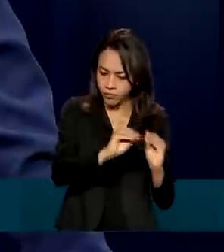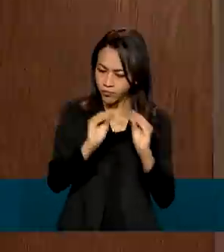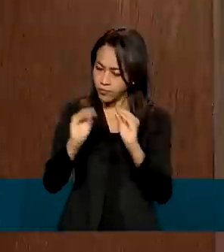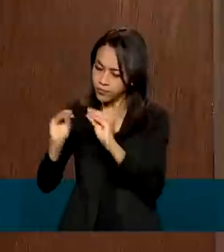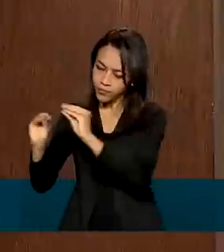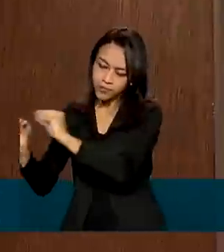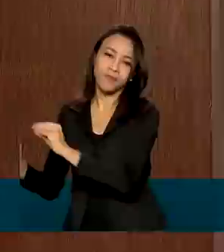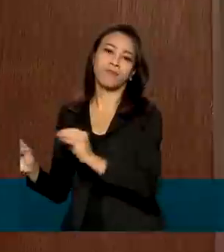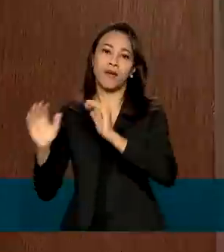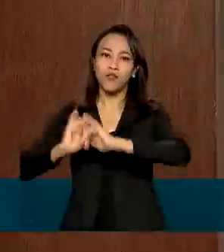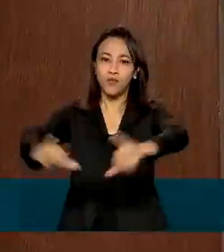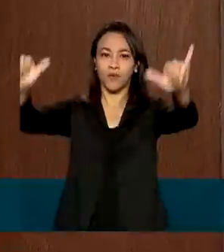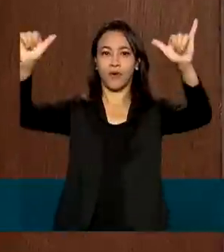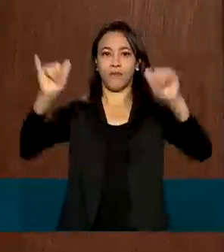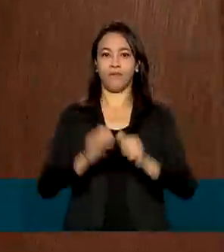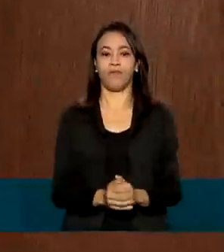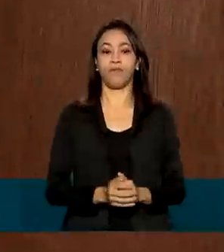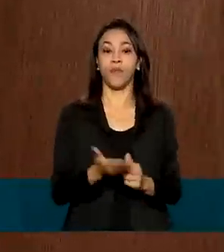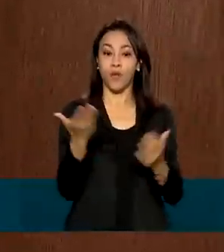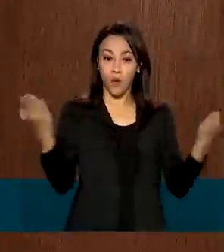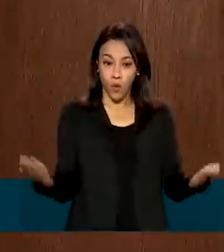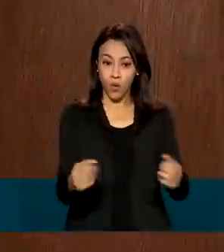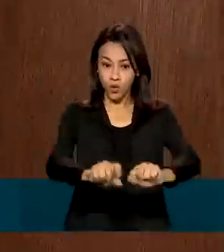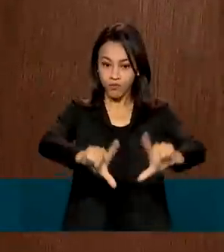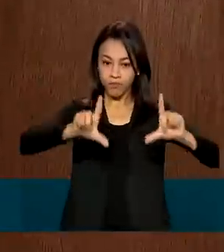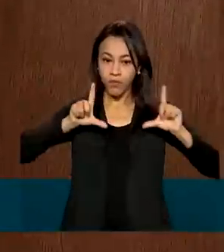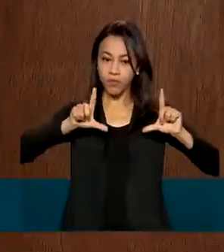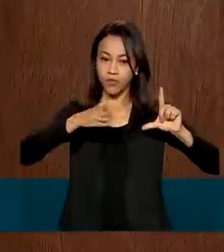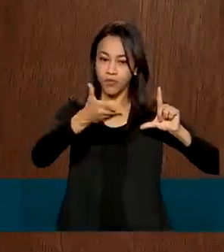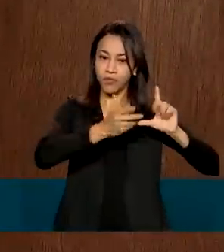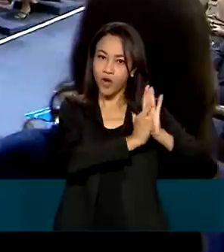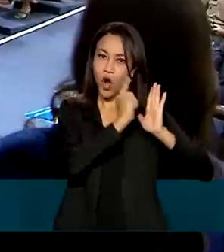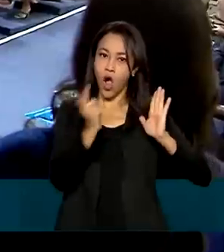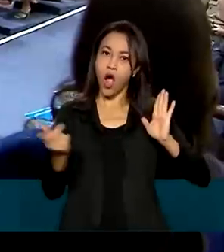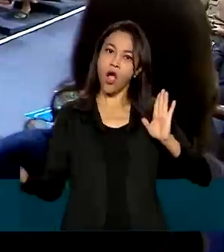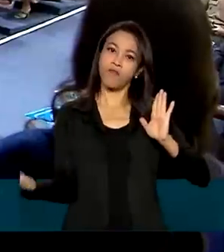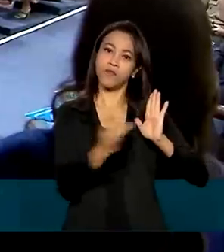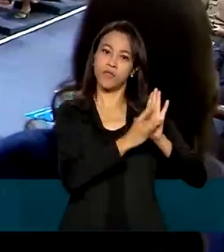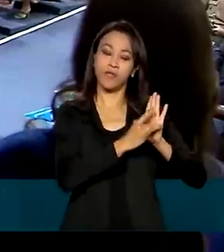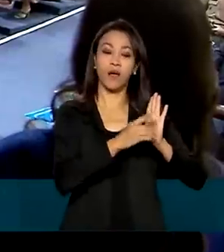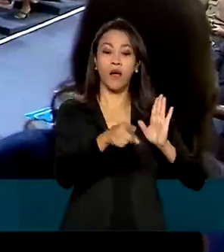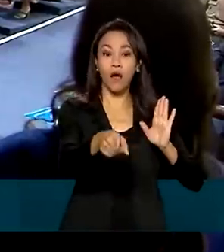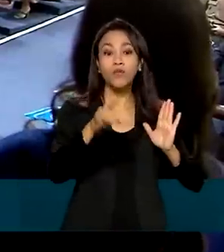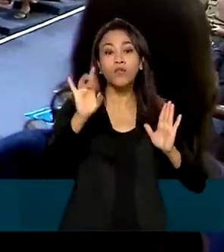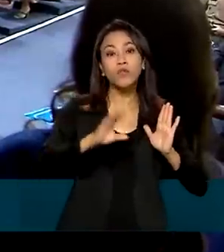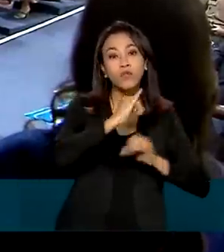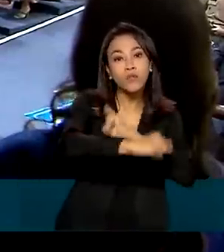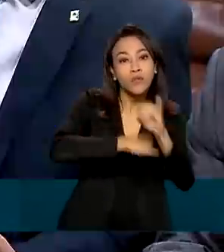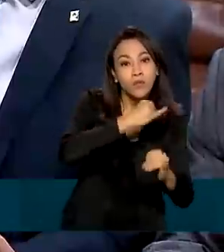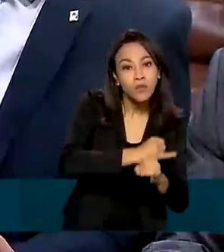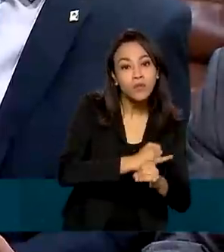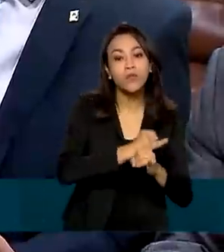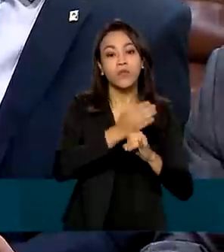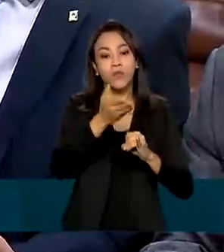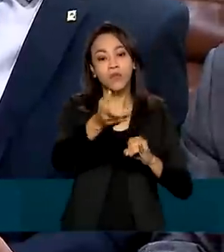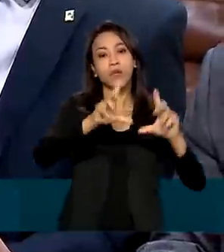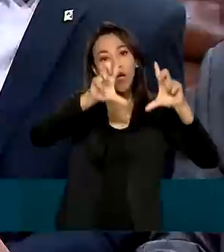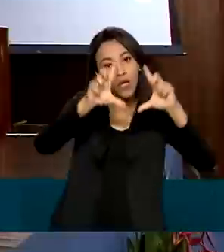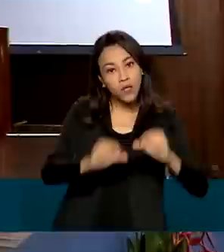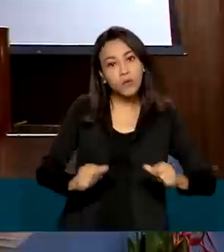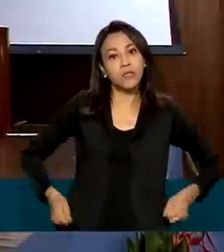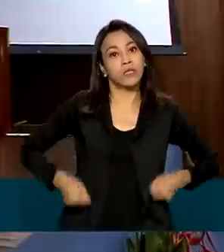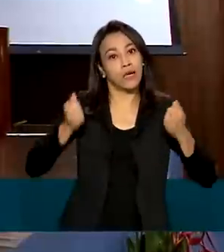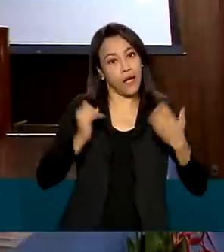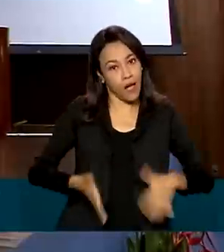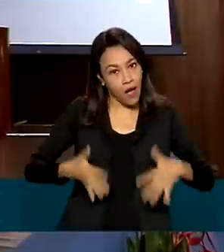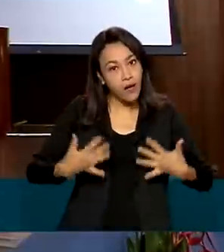União. Hoje, o Diário Oficial só existe na versão online. A decisão de modernizar o sistema e reduzir custos